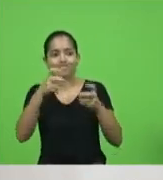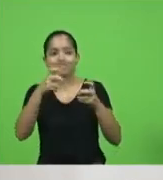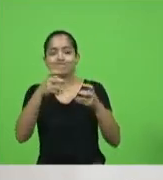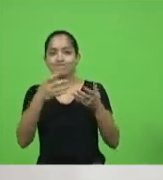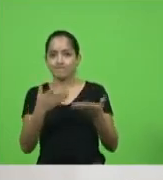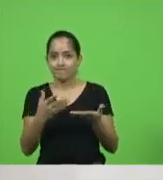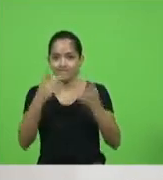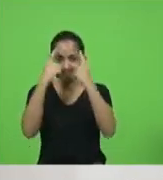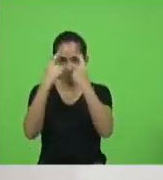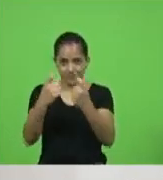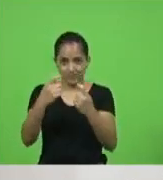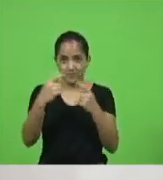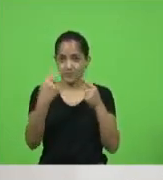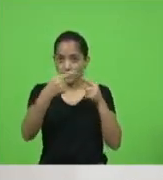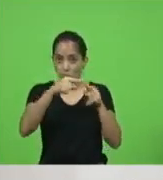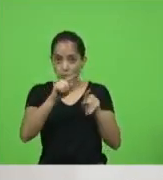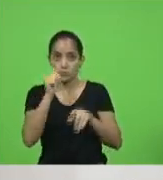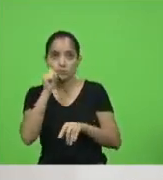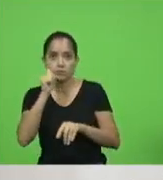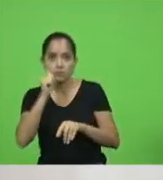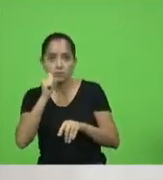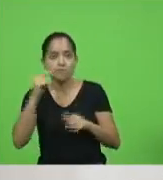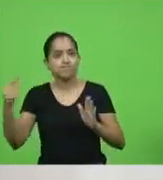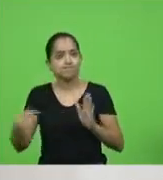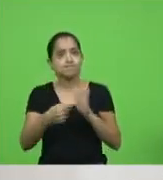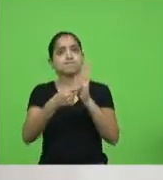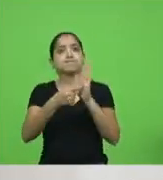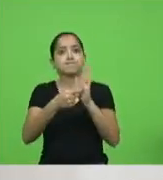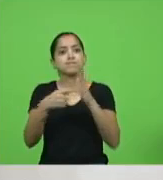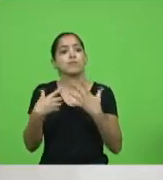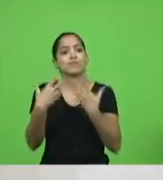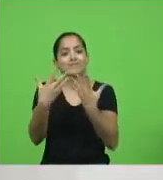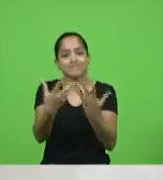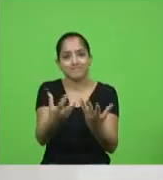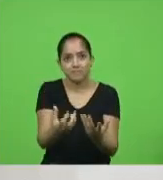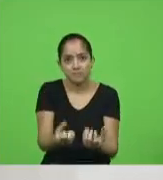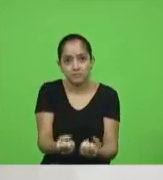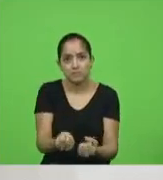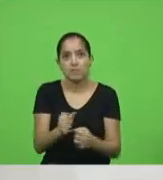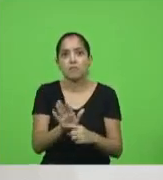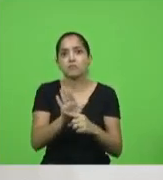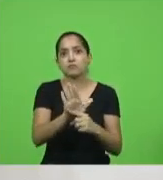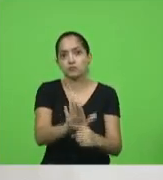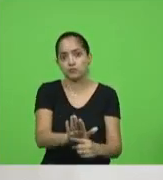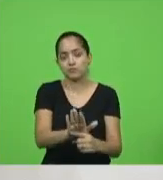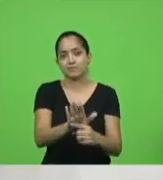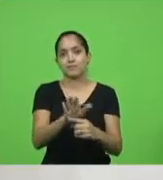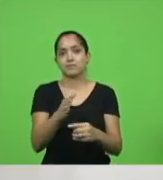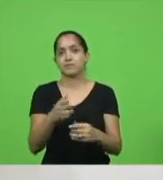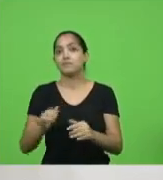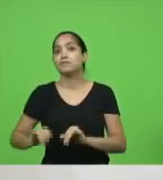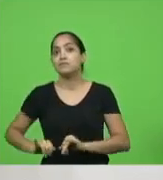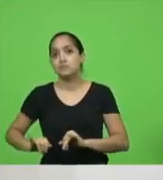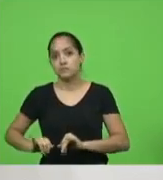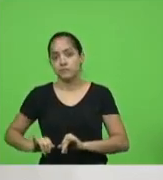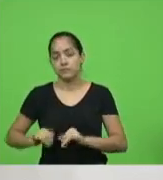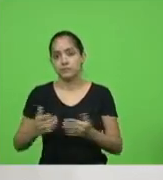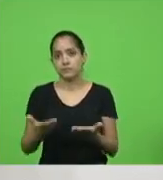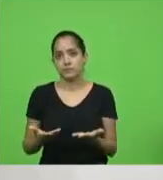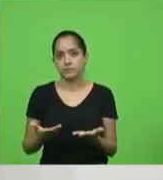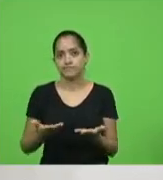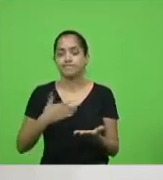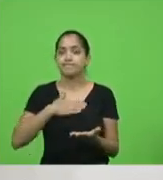de violência, conseguirem denunciar ou acolher devidamente essa mulher que sofre da violência. Eu gostaria